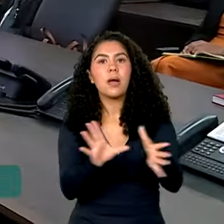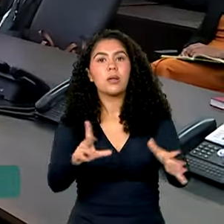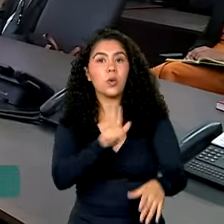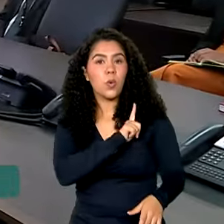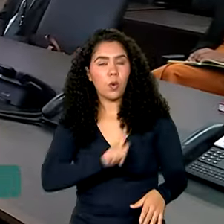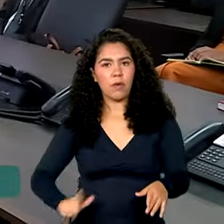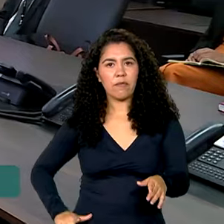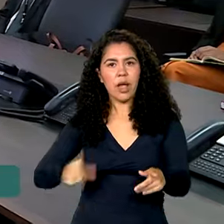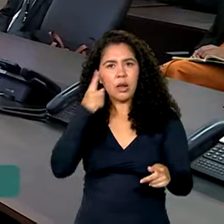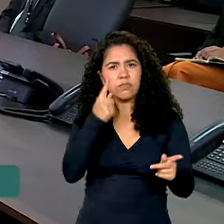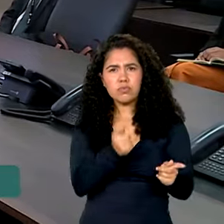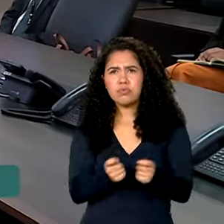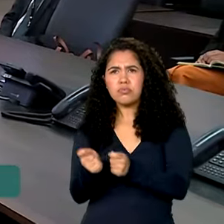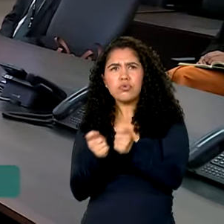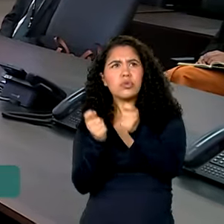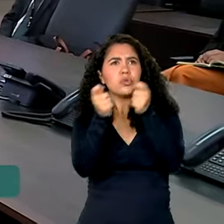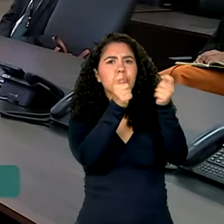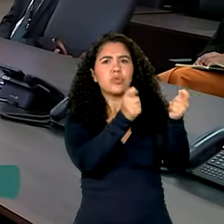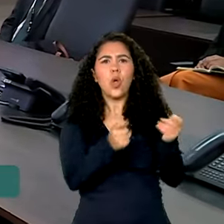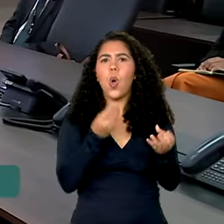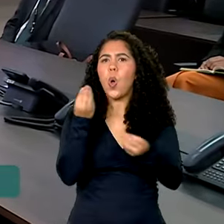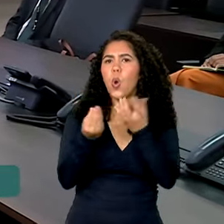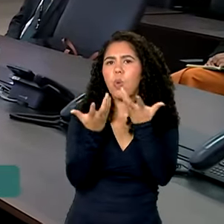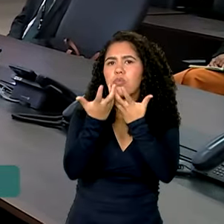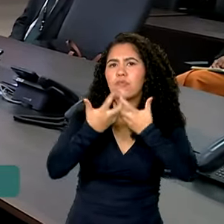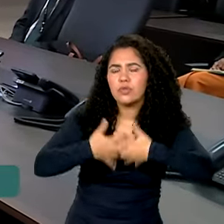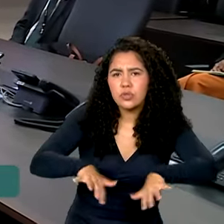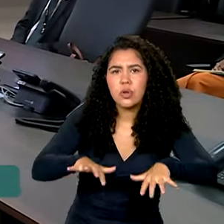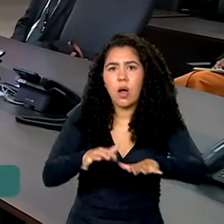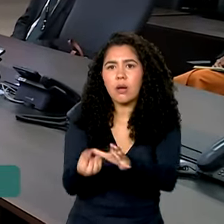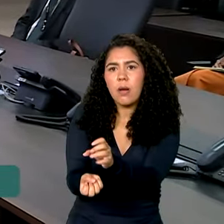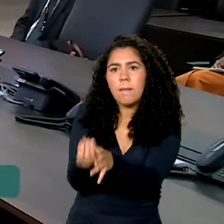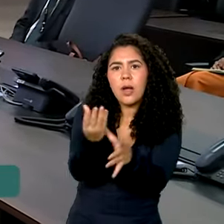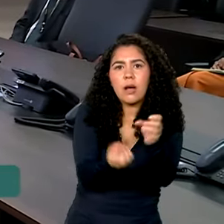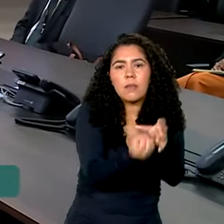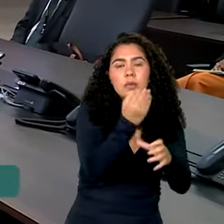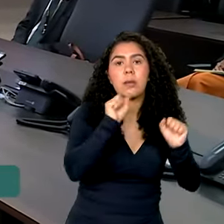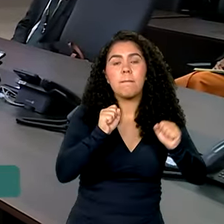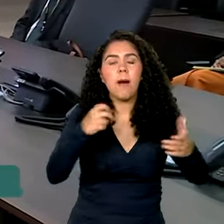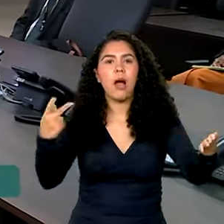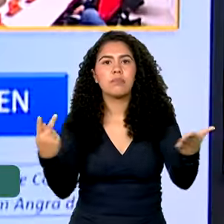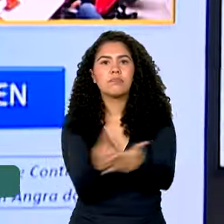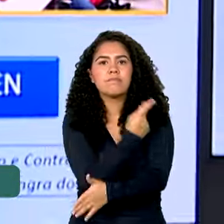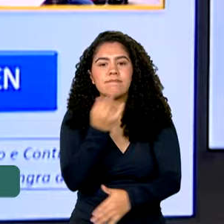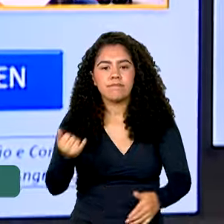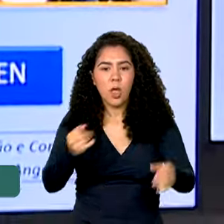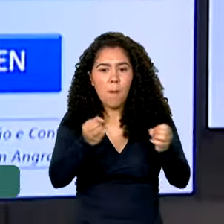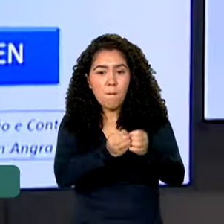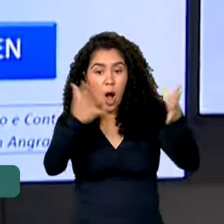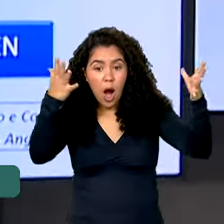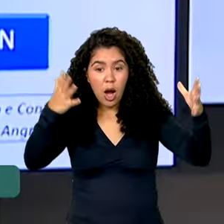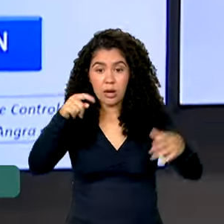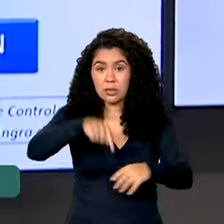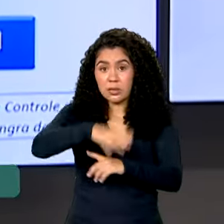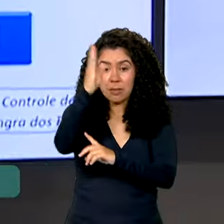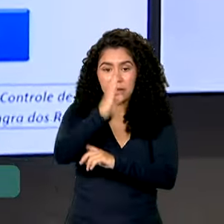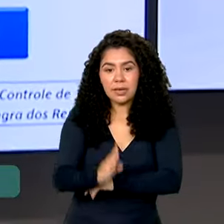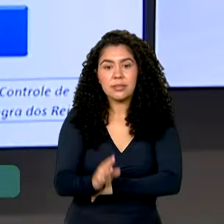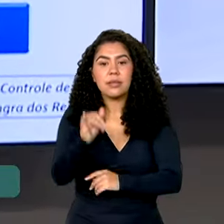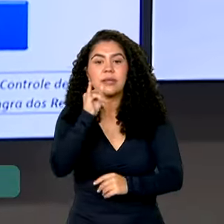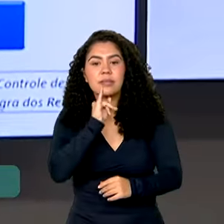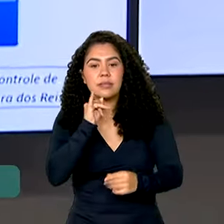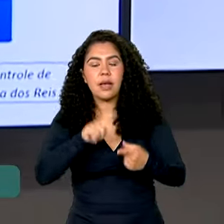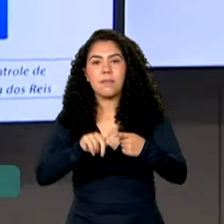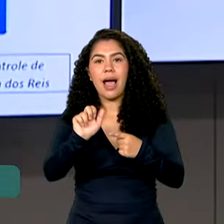monitore o funcionamento das instalações que podem gerar algum acidente nuclear no país. É o caso das usinas de Angra